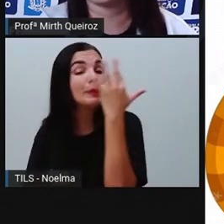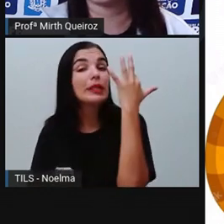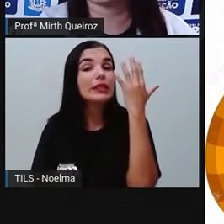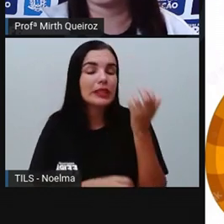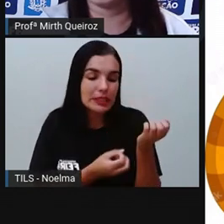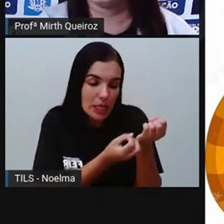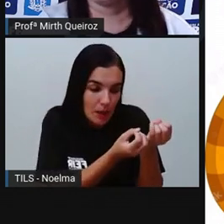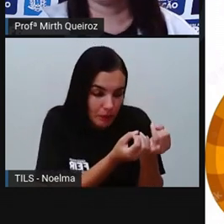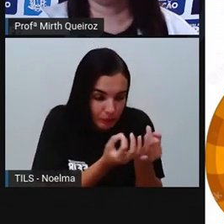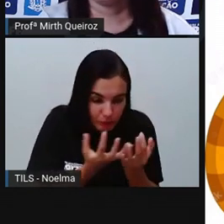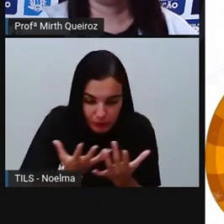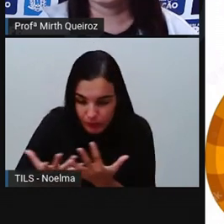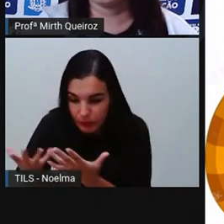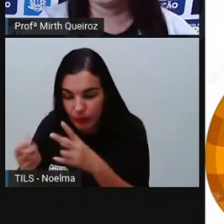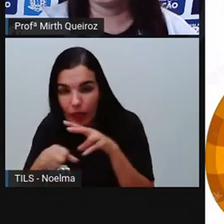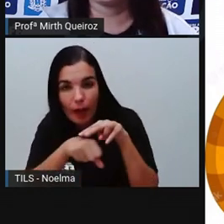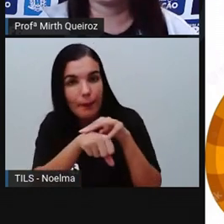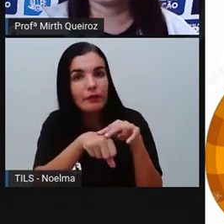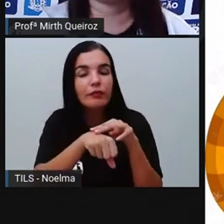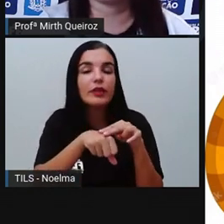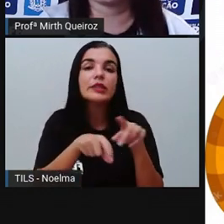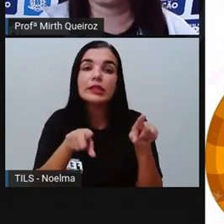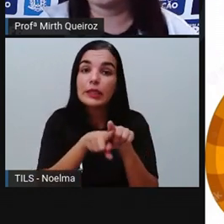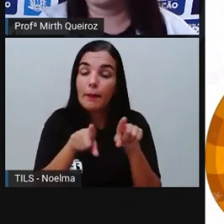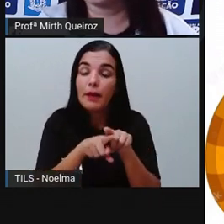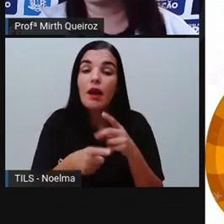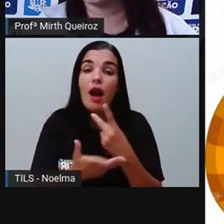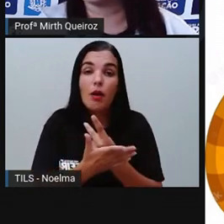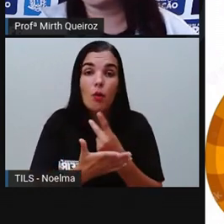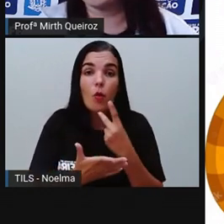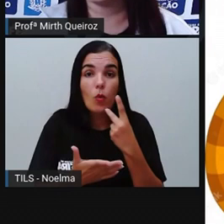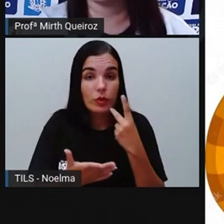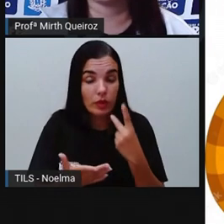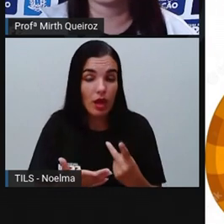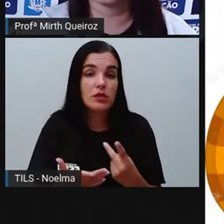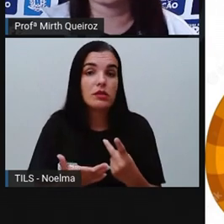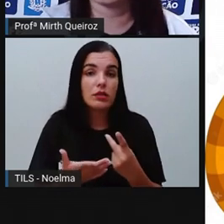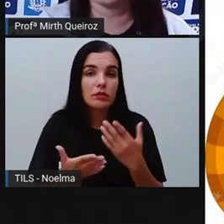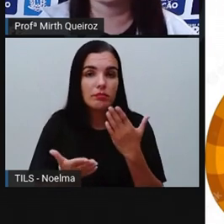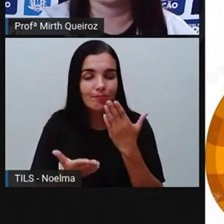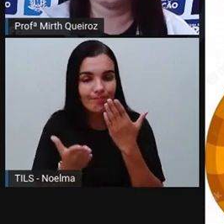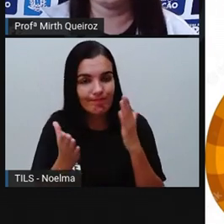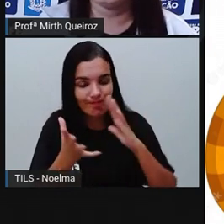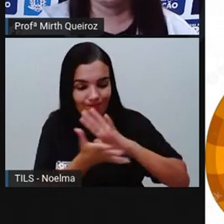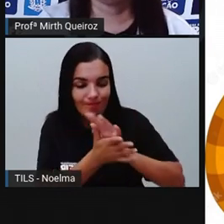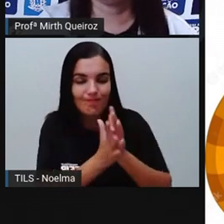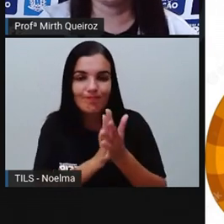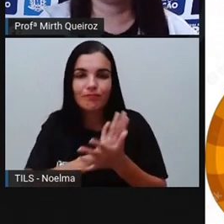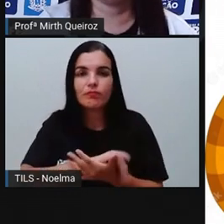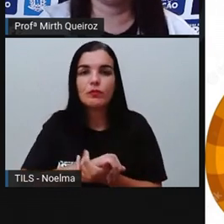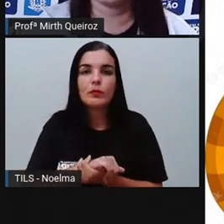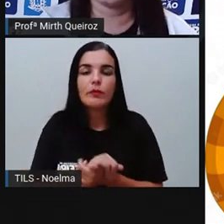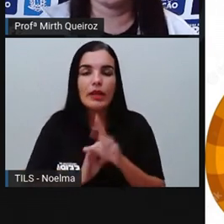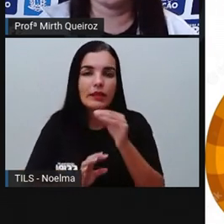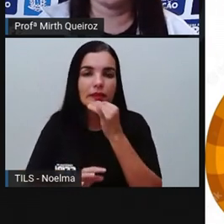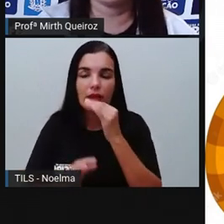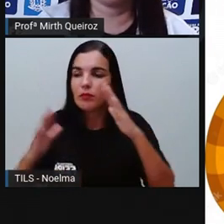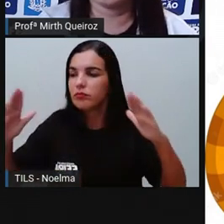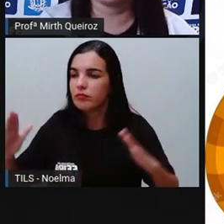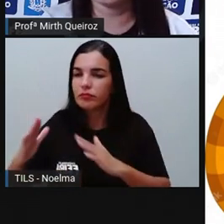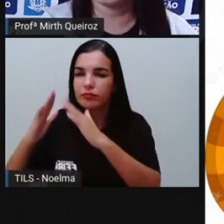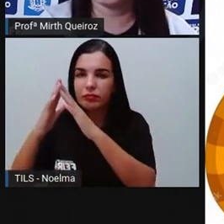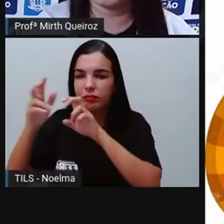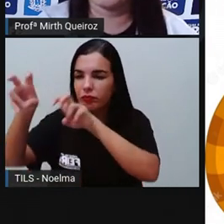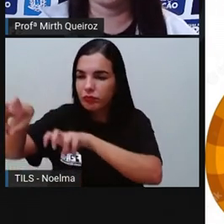conta das plantas, né? Então, geralmente, nas fazendas, nas roças e plantações aí, se retira a